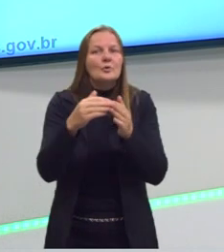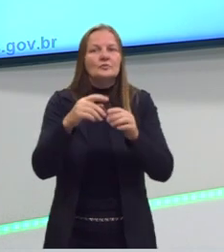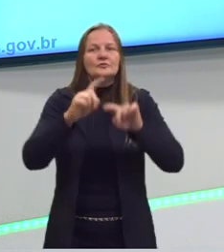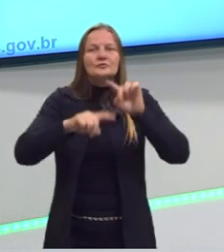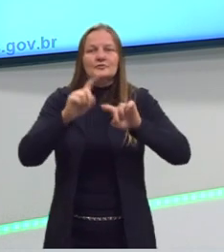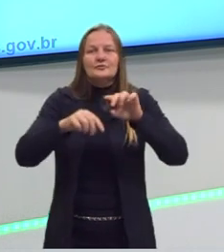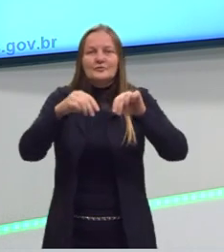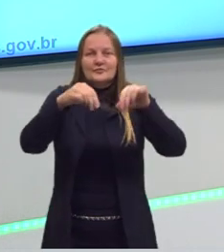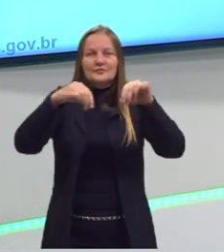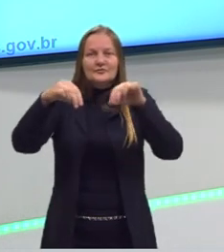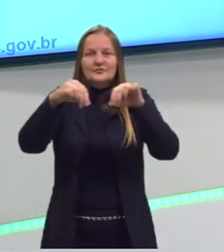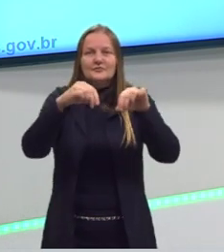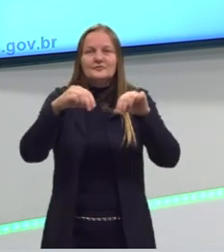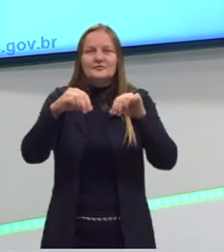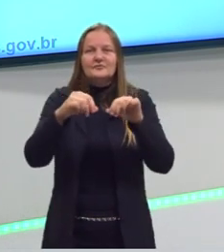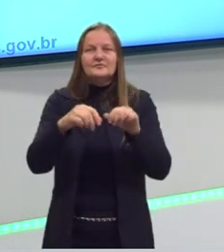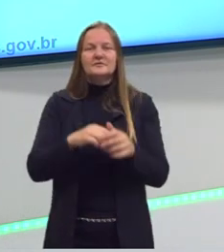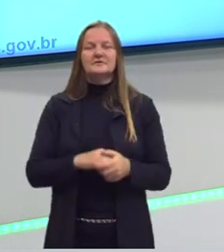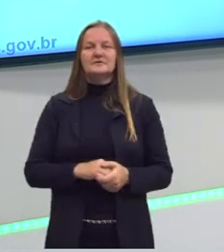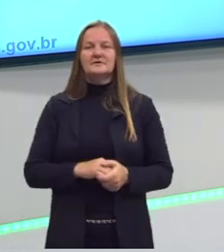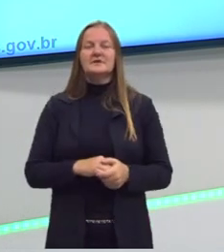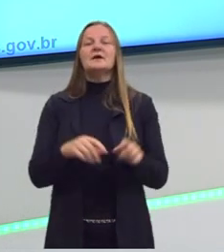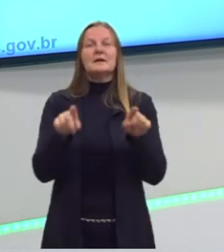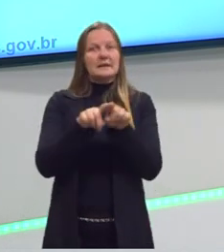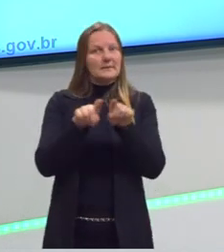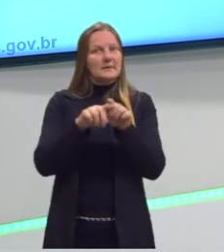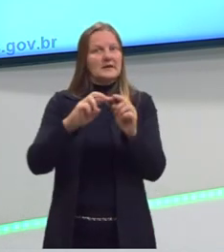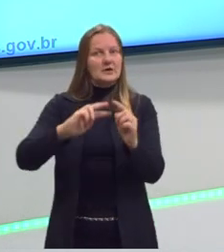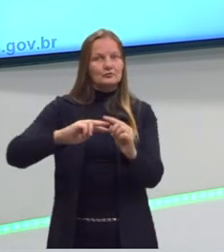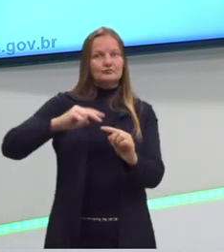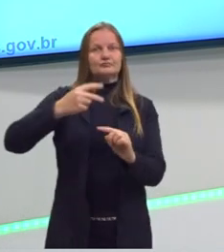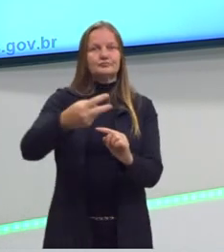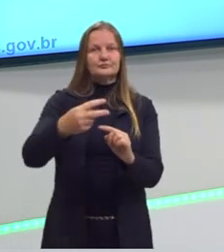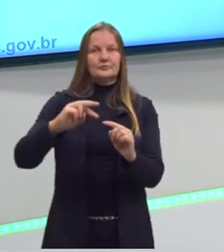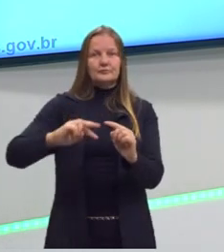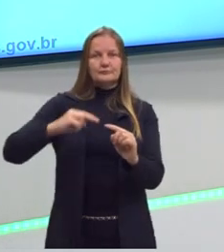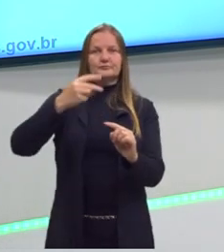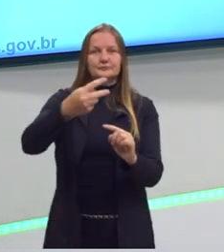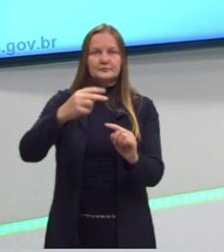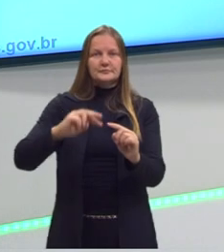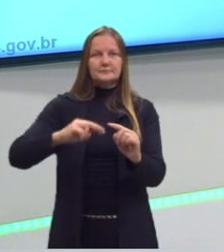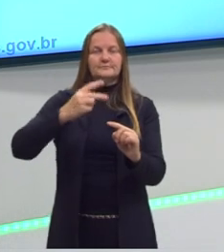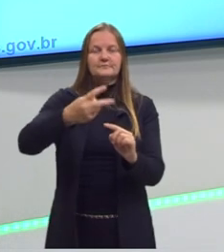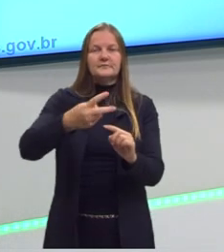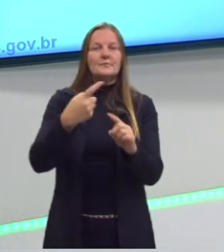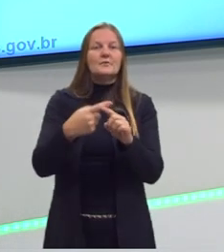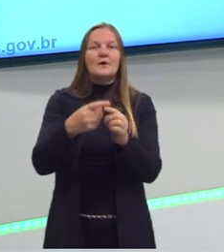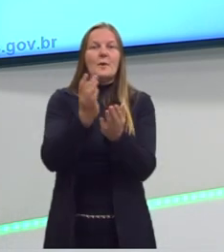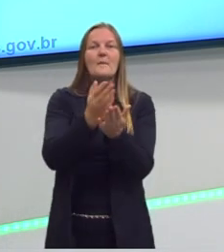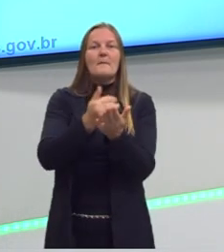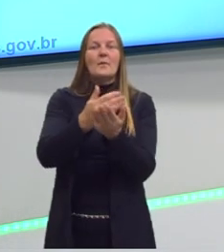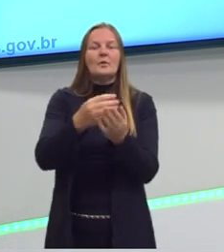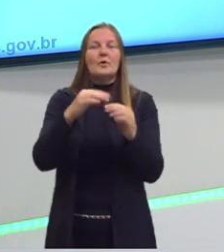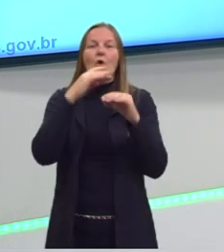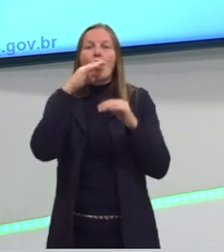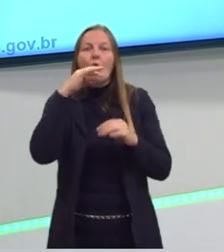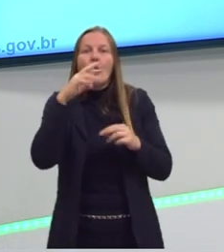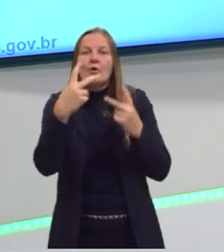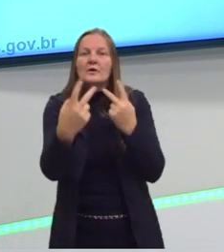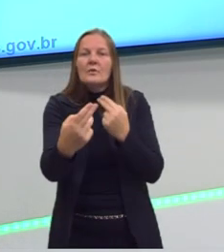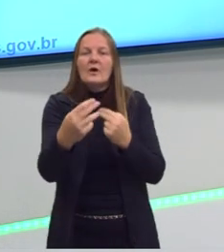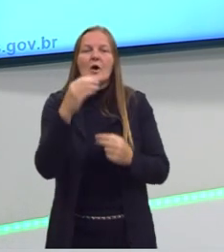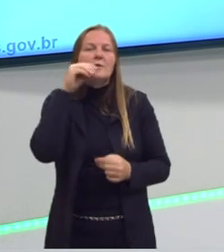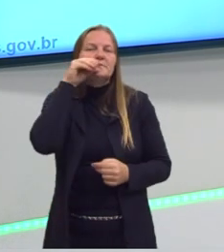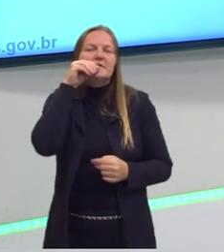ingredientes? Porque senão eu não vou obter um bolo com a mesma cor, com o mesmo